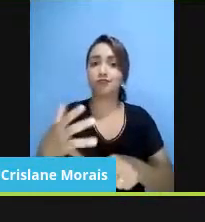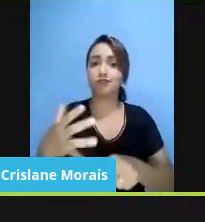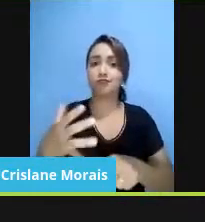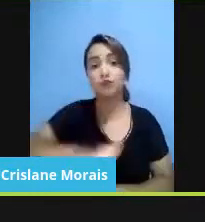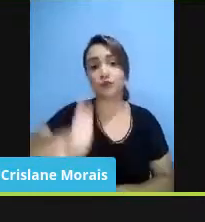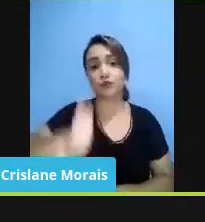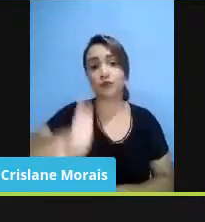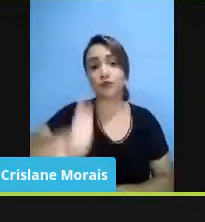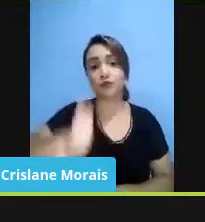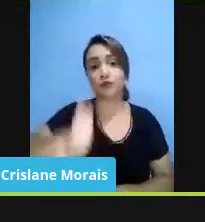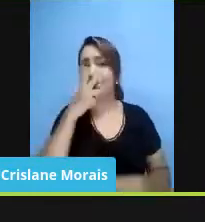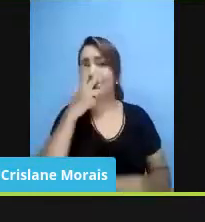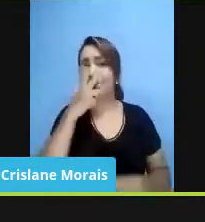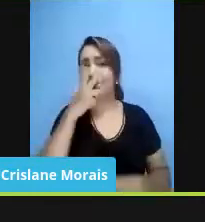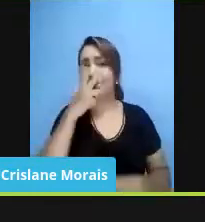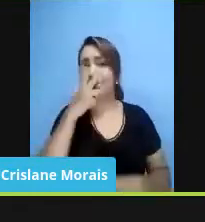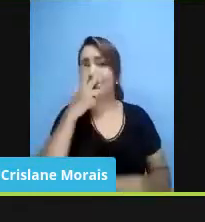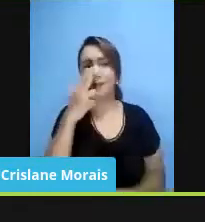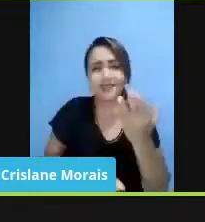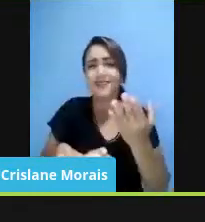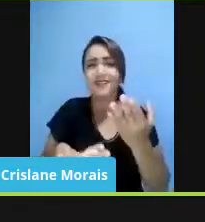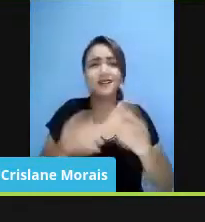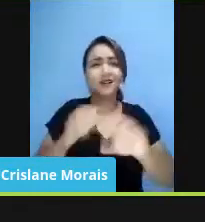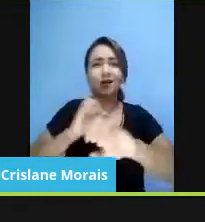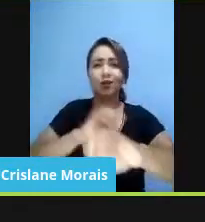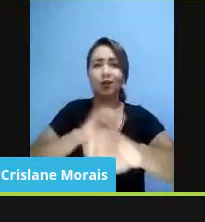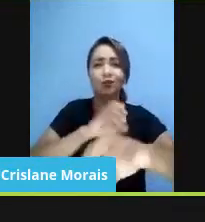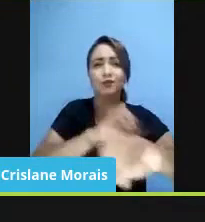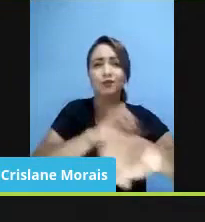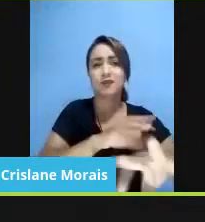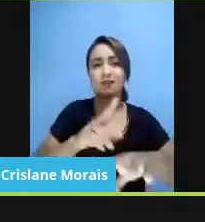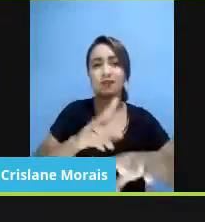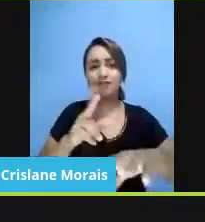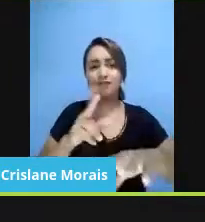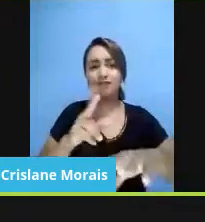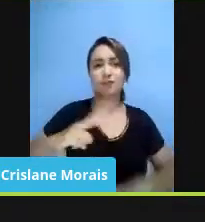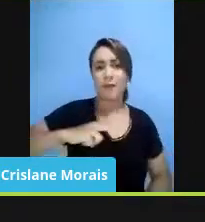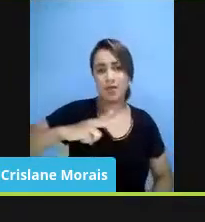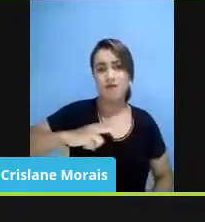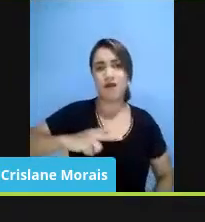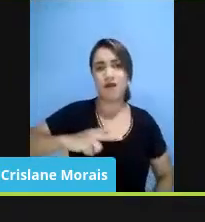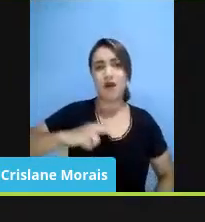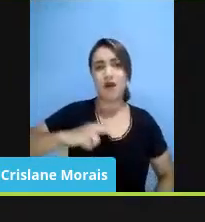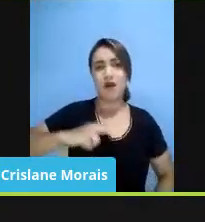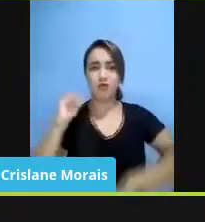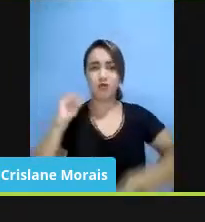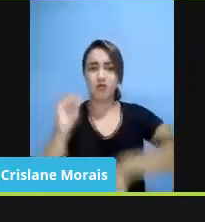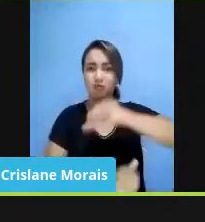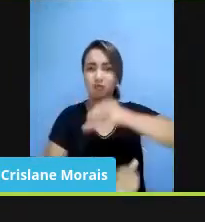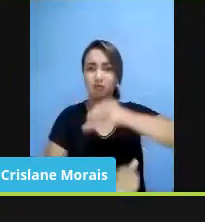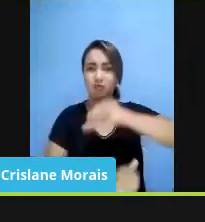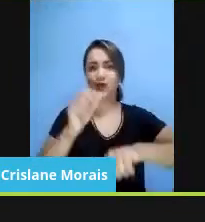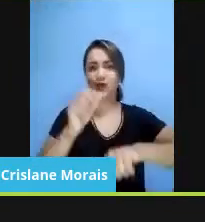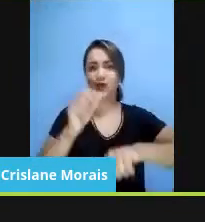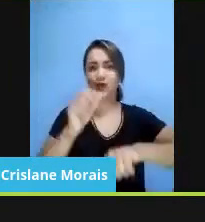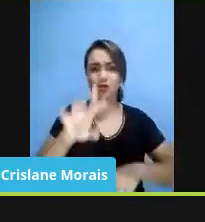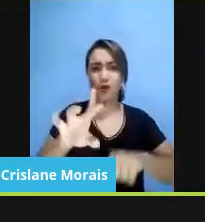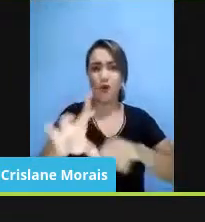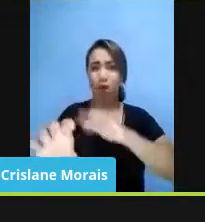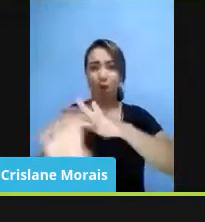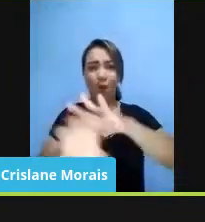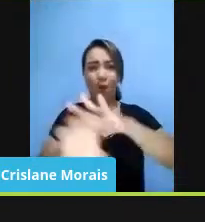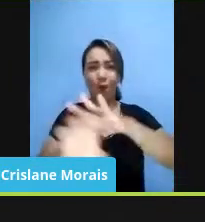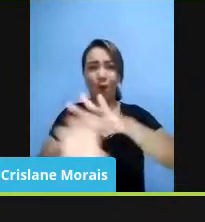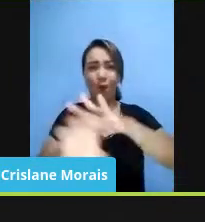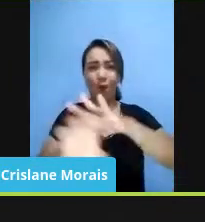se perdeu, a educação virou uma... A educação privada, ela virou uma mercadoria, né? Ela não virou um direito.